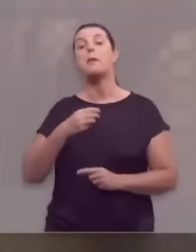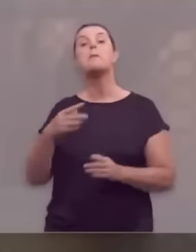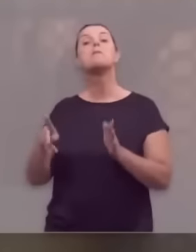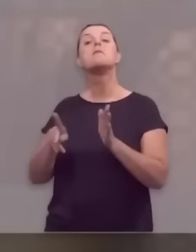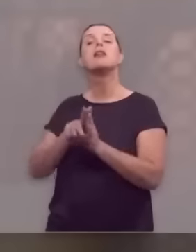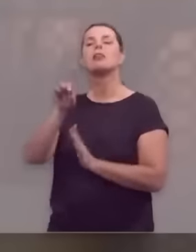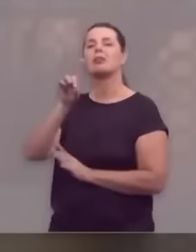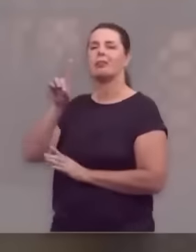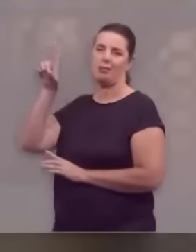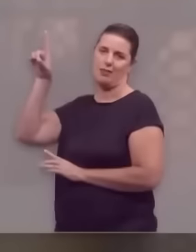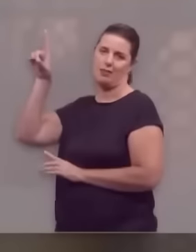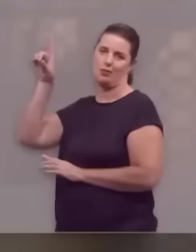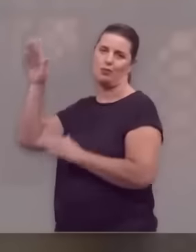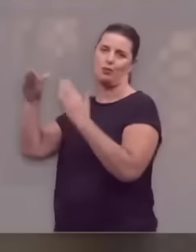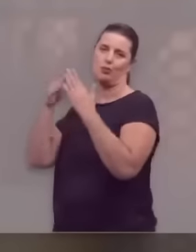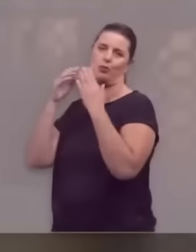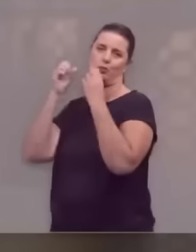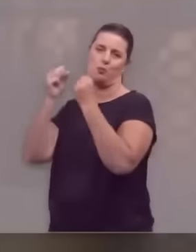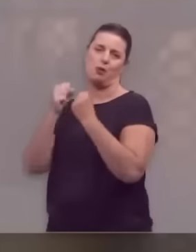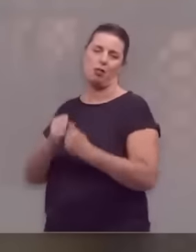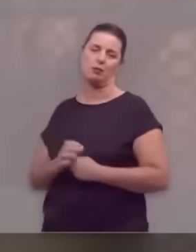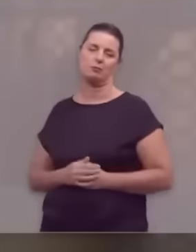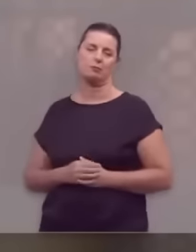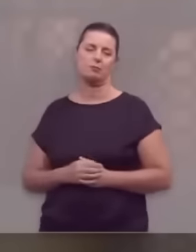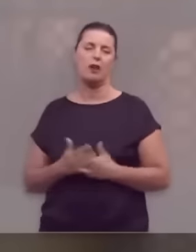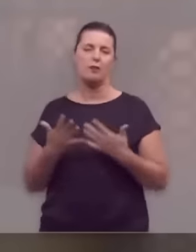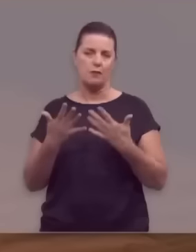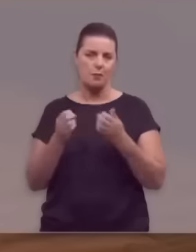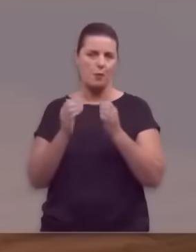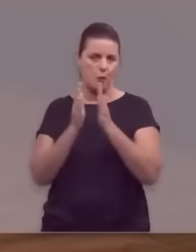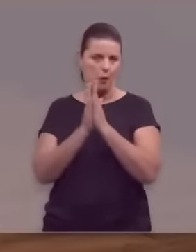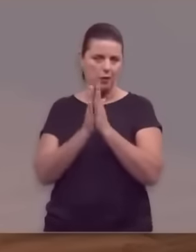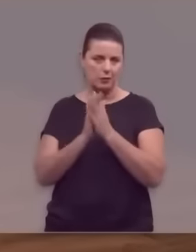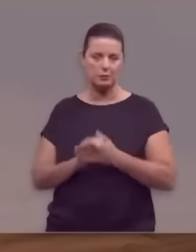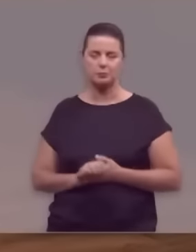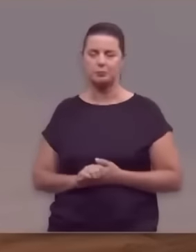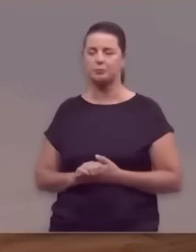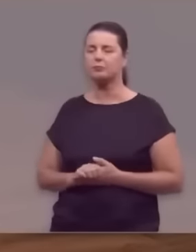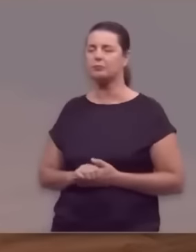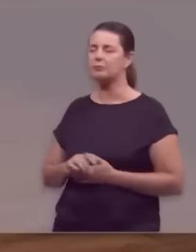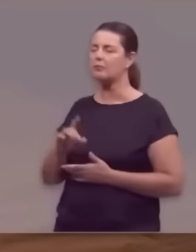mãos do Deus Todo-Poderoso. Eu vou orar com você.